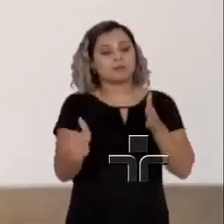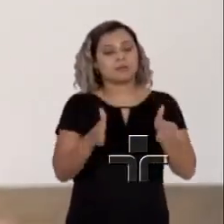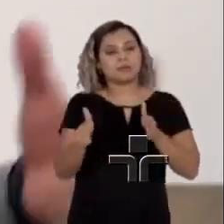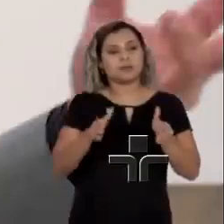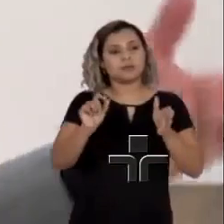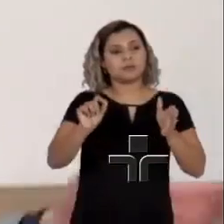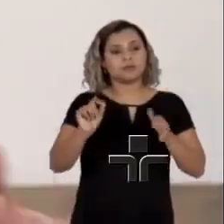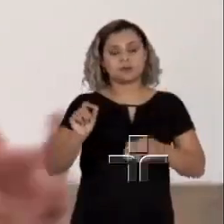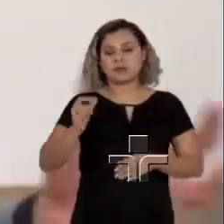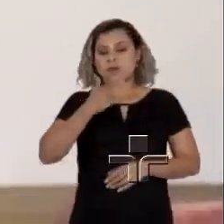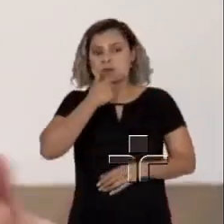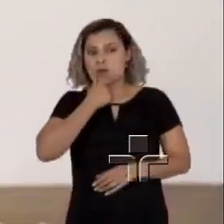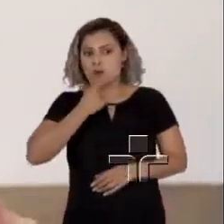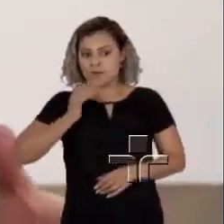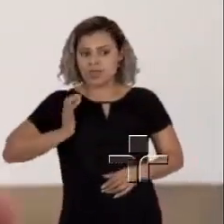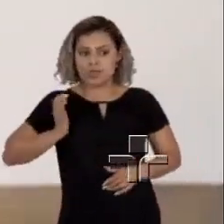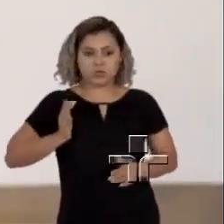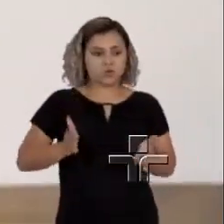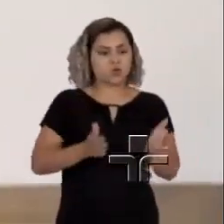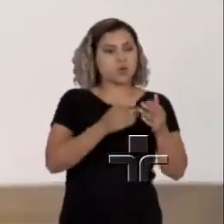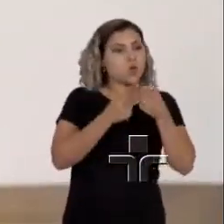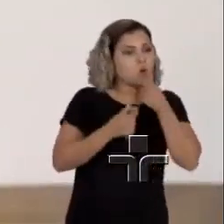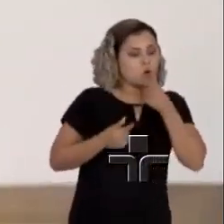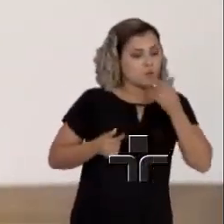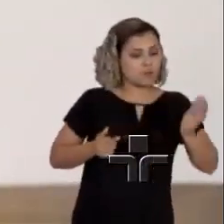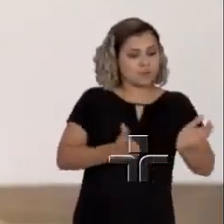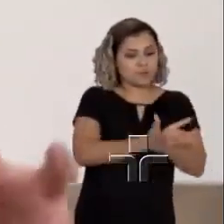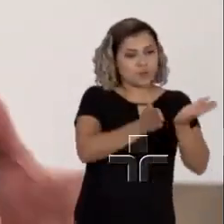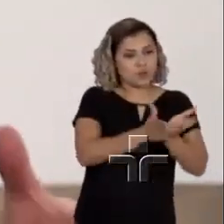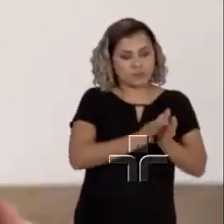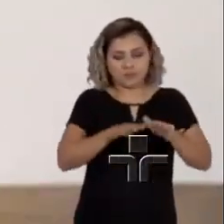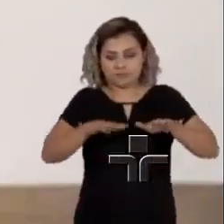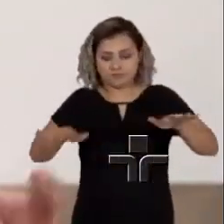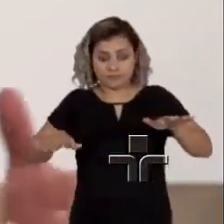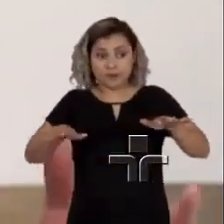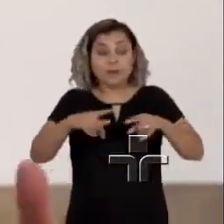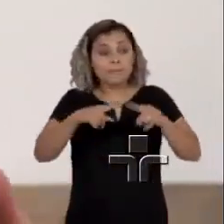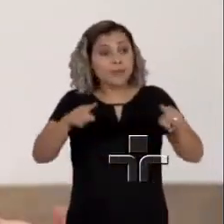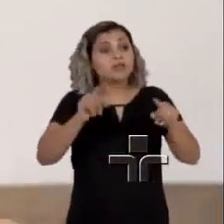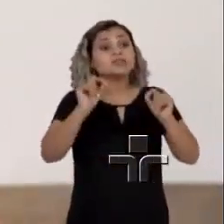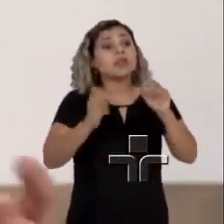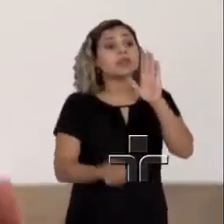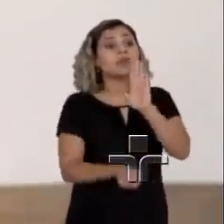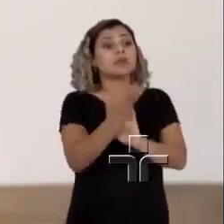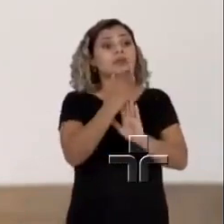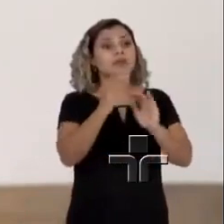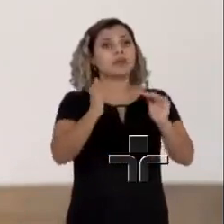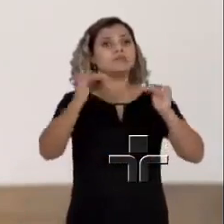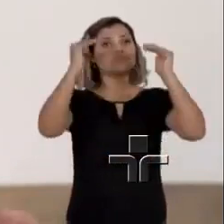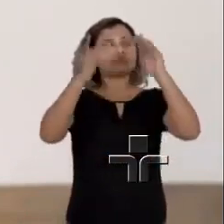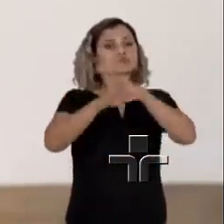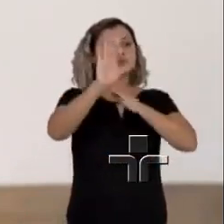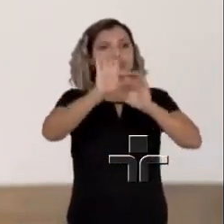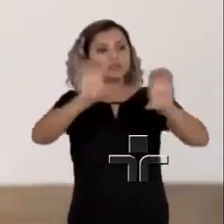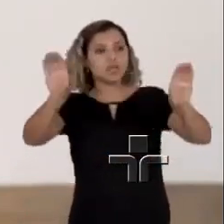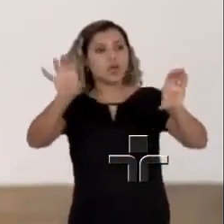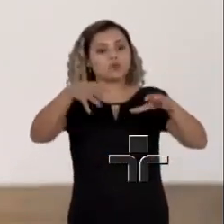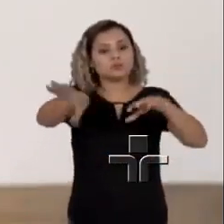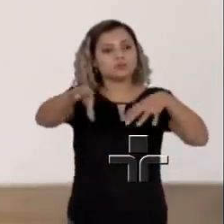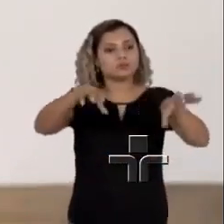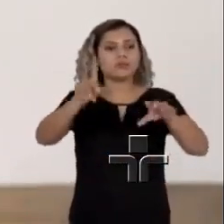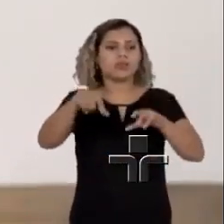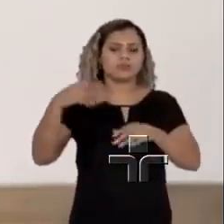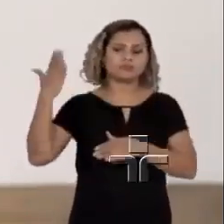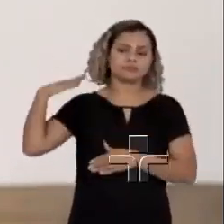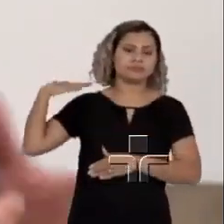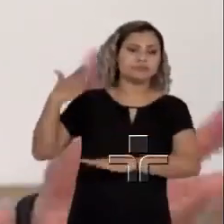homem rico ou do homem pobre na pará, mas quem inventa o paraíso com setores, subdivisões, isso é a Idade